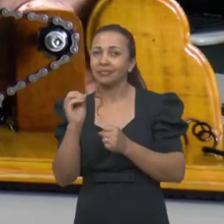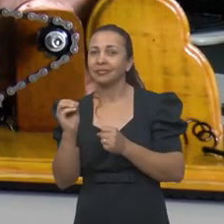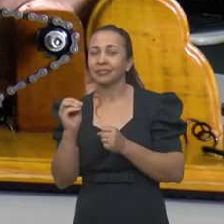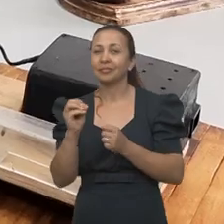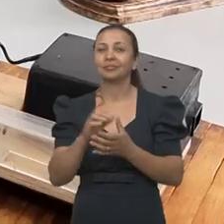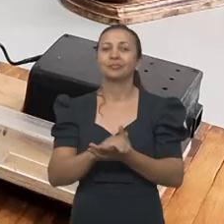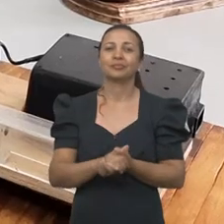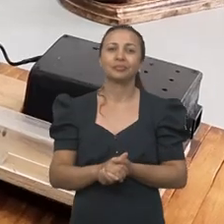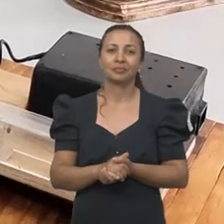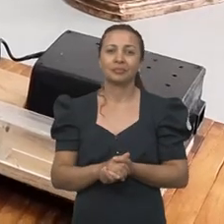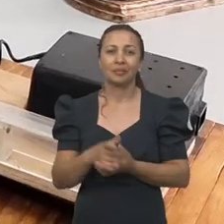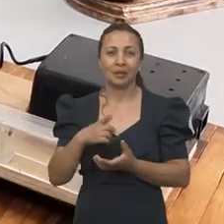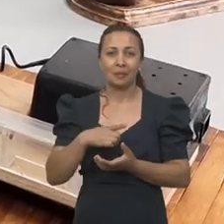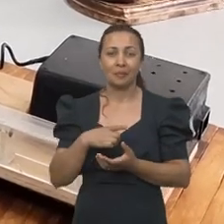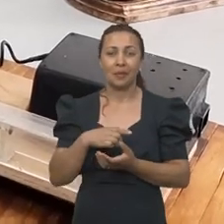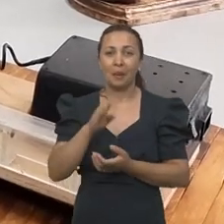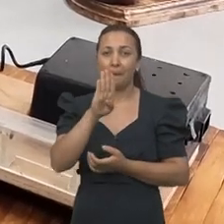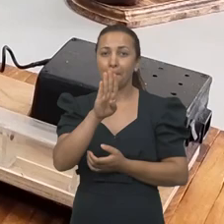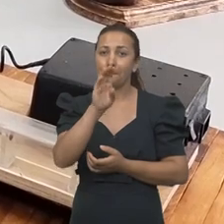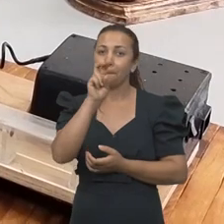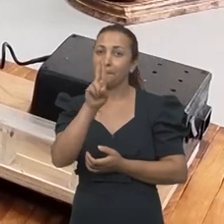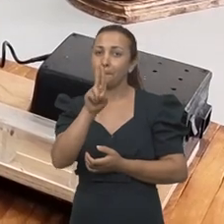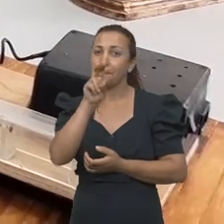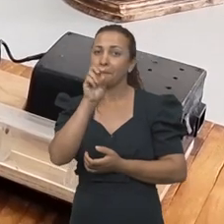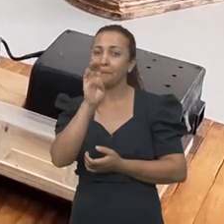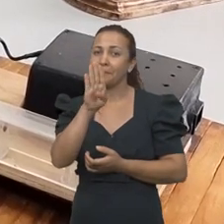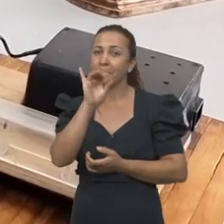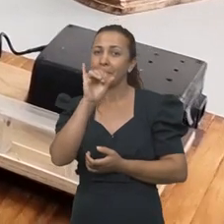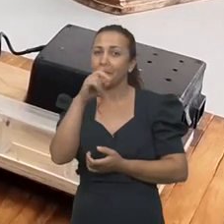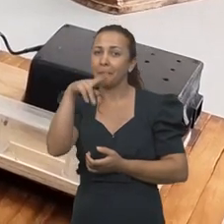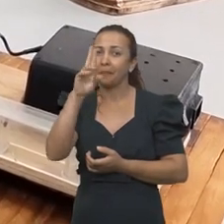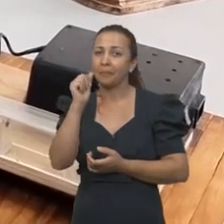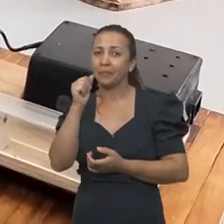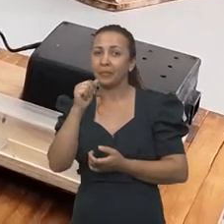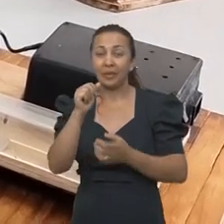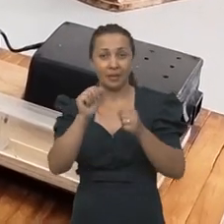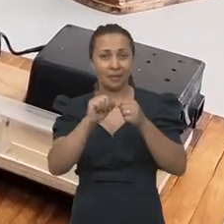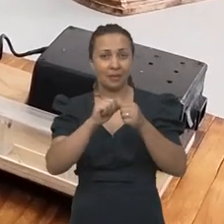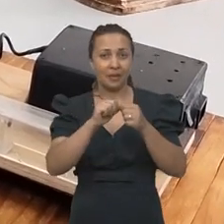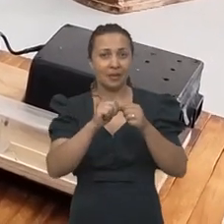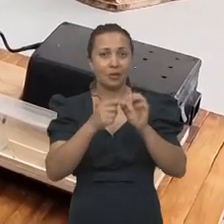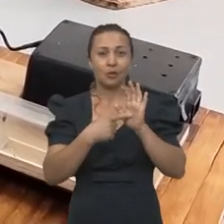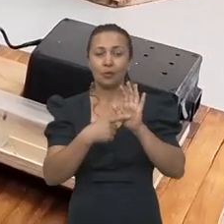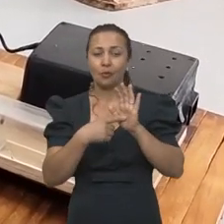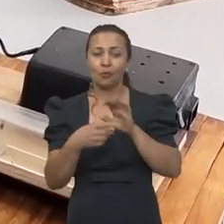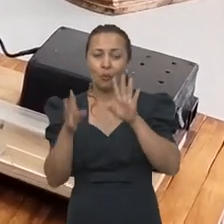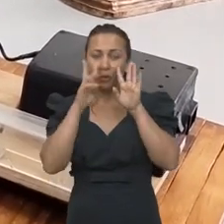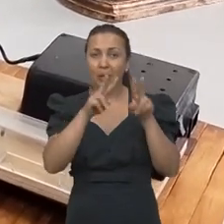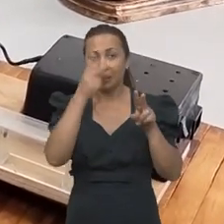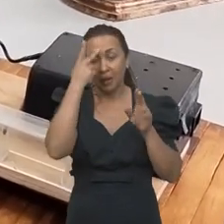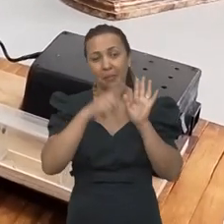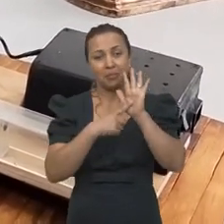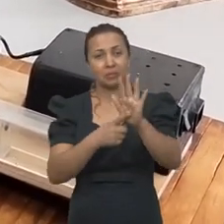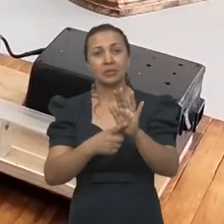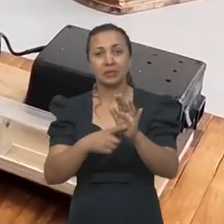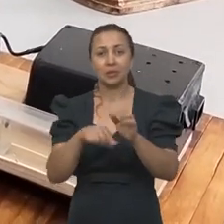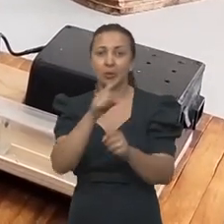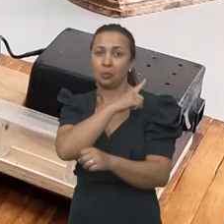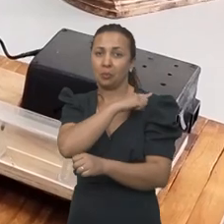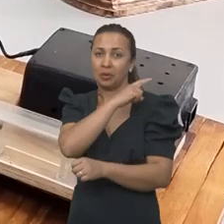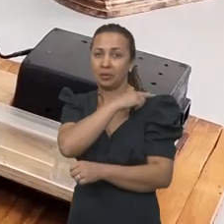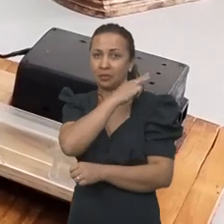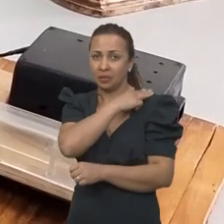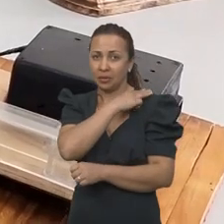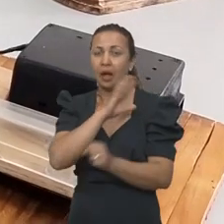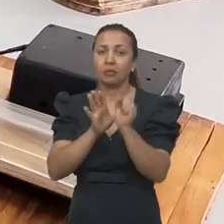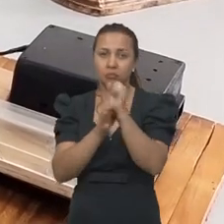por aí vai. Então é seguinte, essa bobina aqui a gente criou mais voltada para, ou seja, a apresentação no ensino médio. É uma